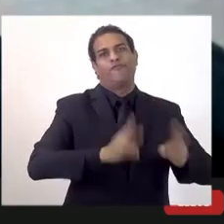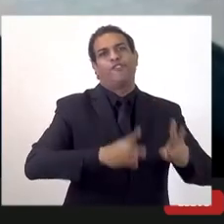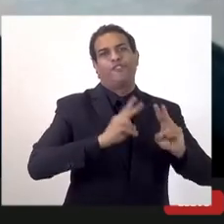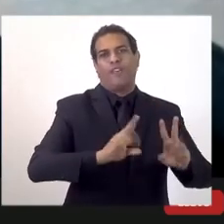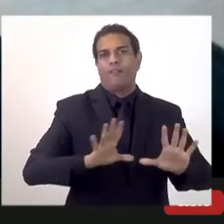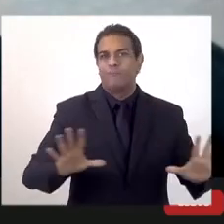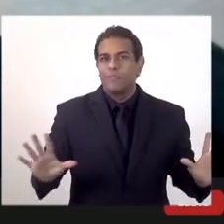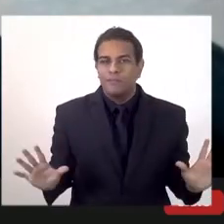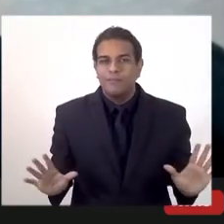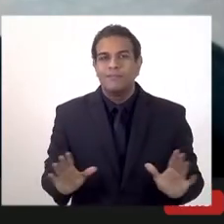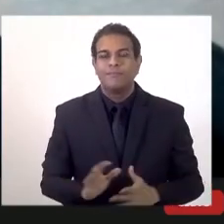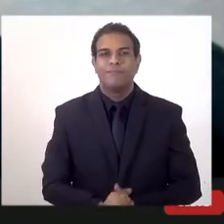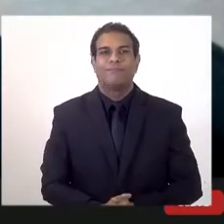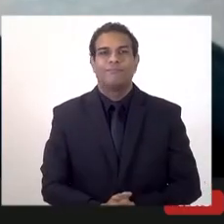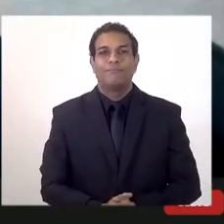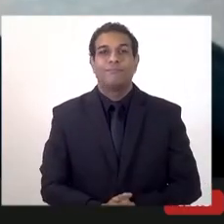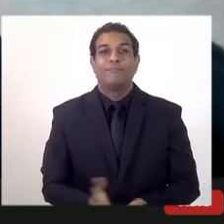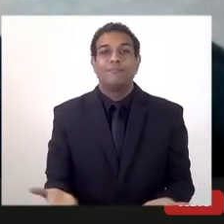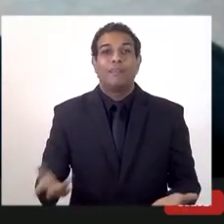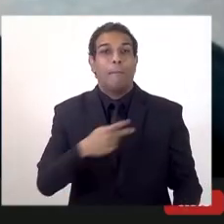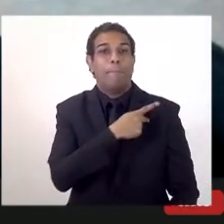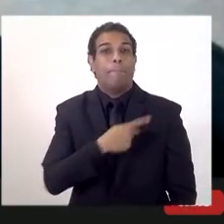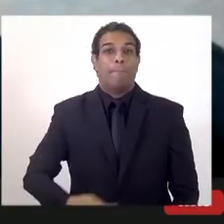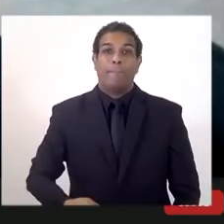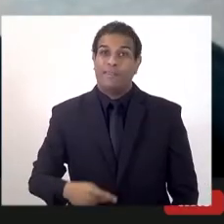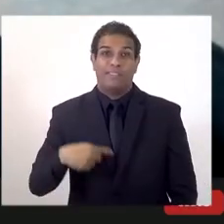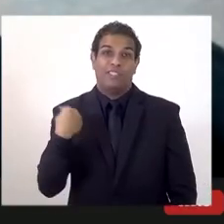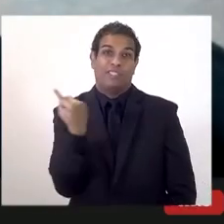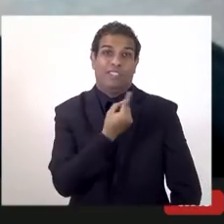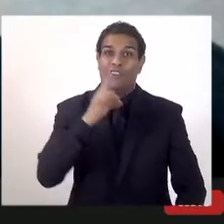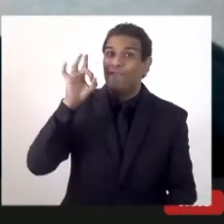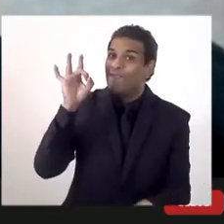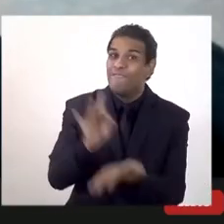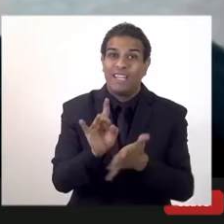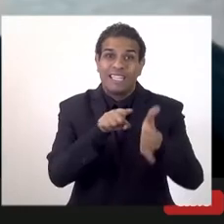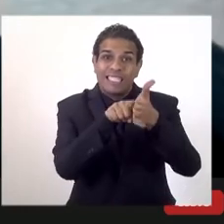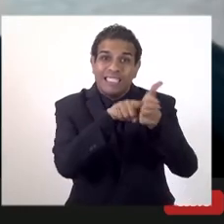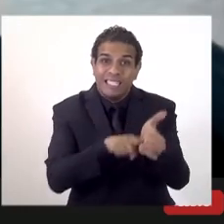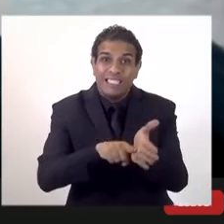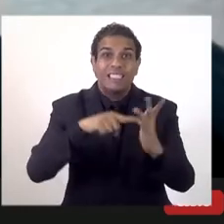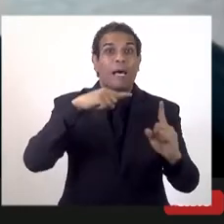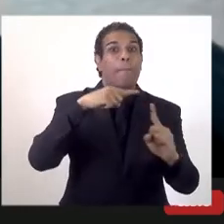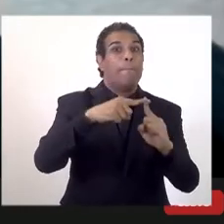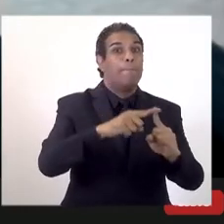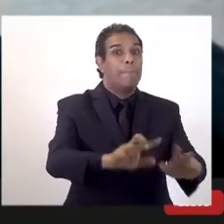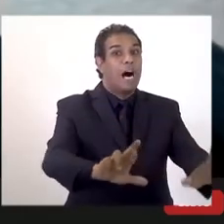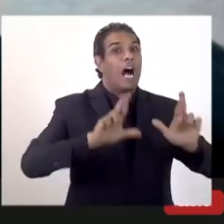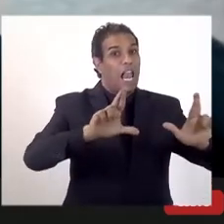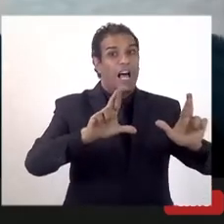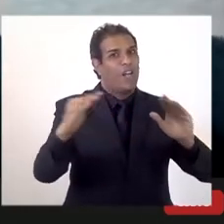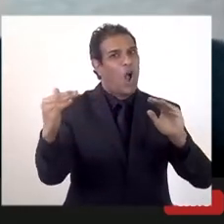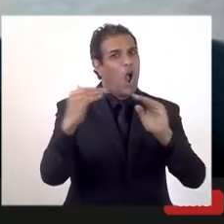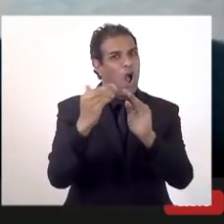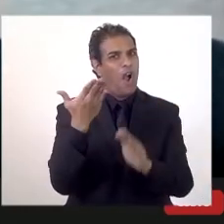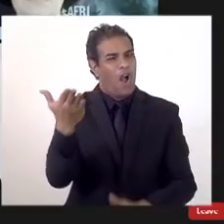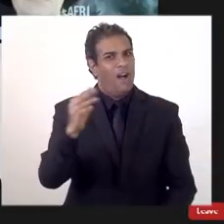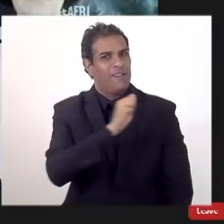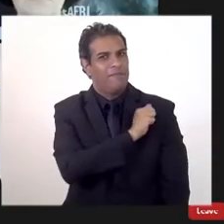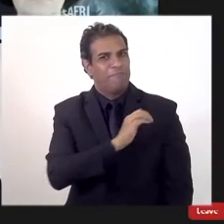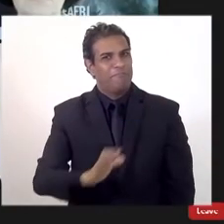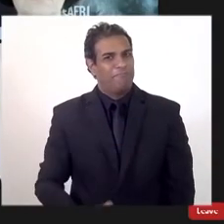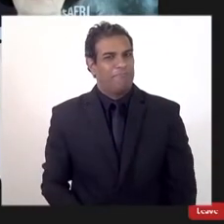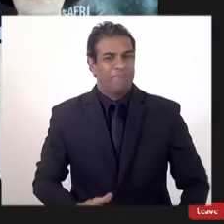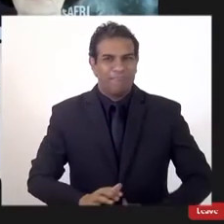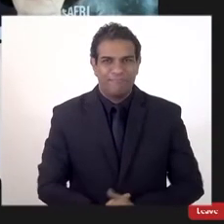Olhar para frente. Presidente, a gente tem que ser realista no diagnóstico e otimista na ação. Estou contigo. Tá.